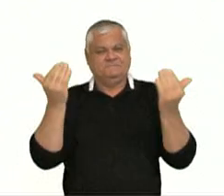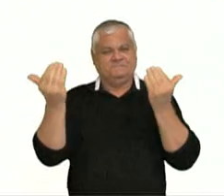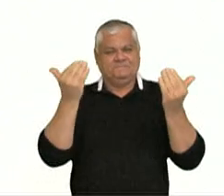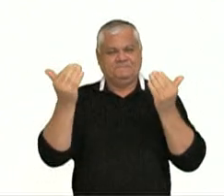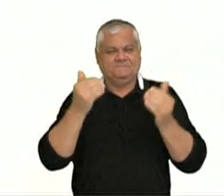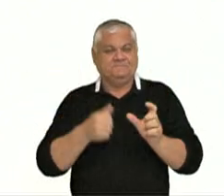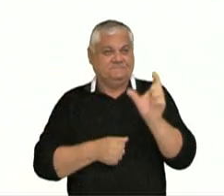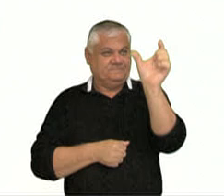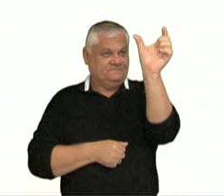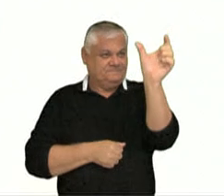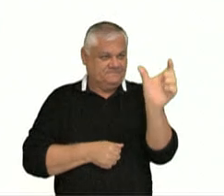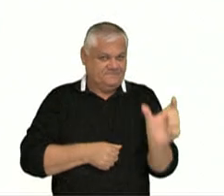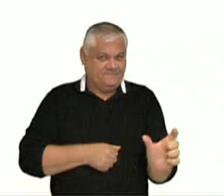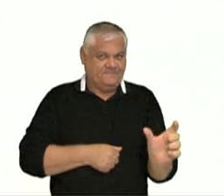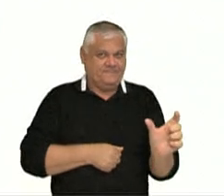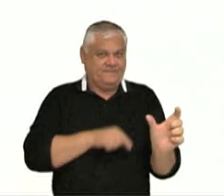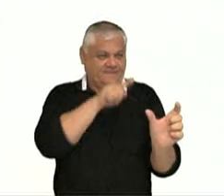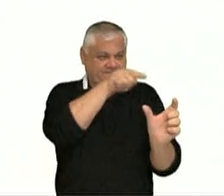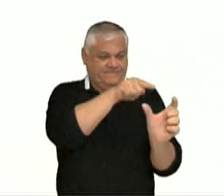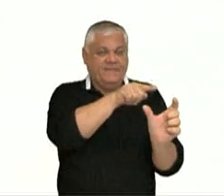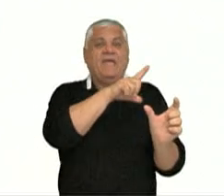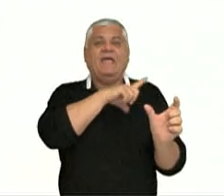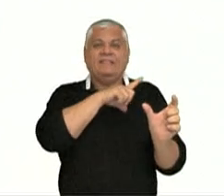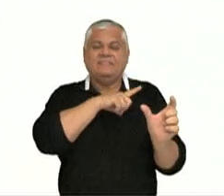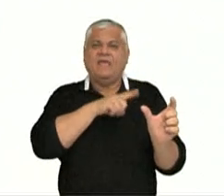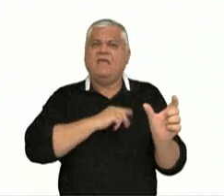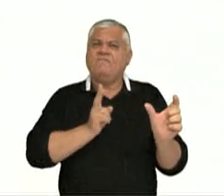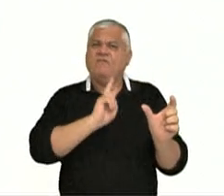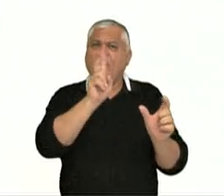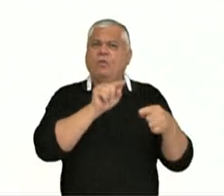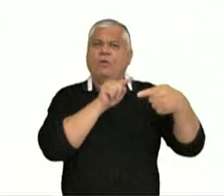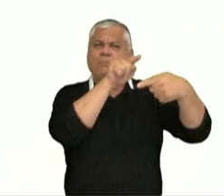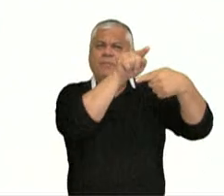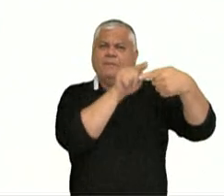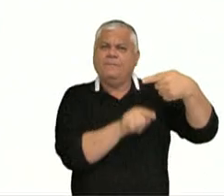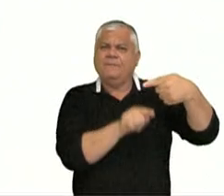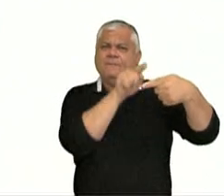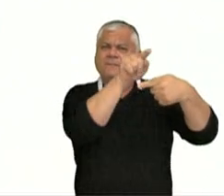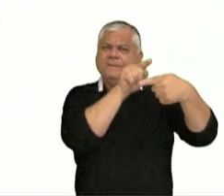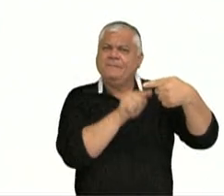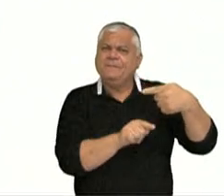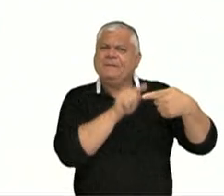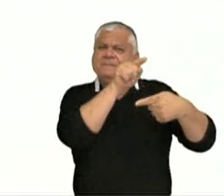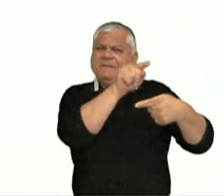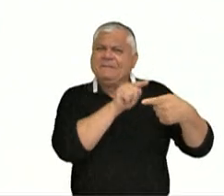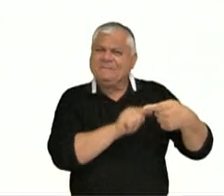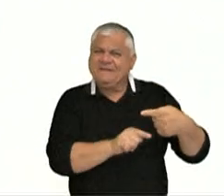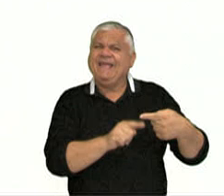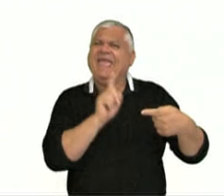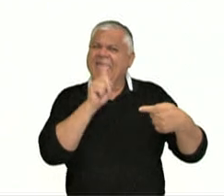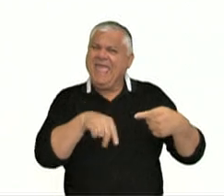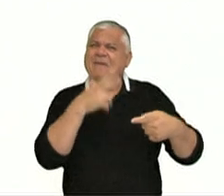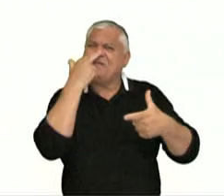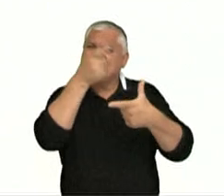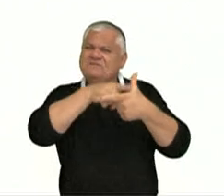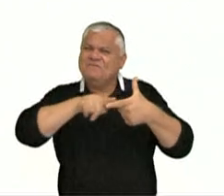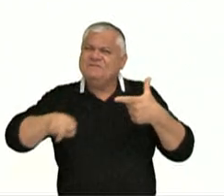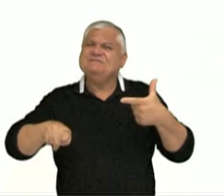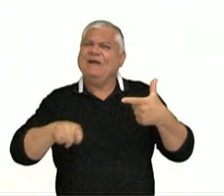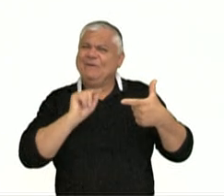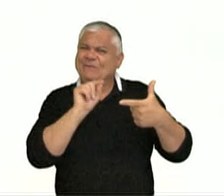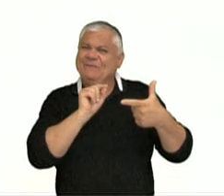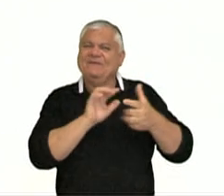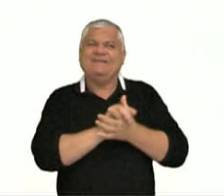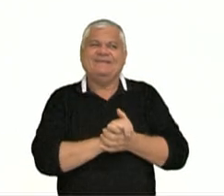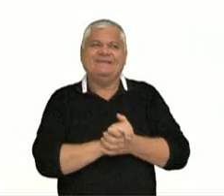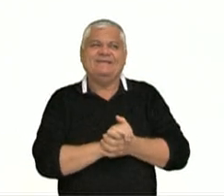nessas duas receitas, nós temos valores fracionários, valores em forma de fração, ok?